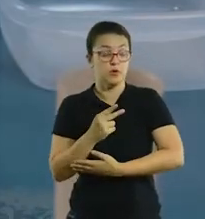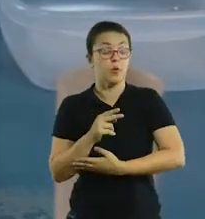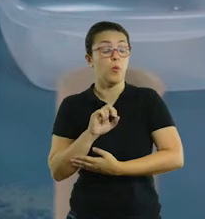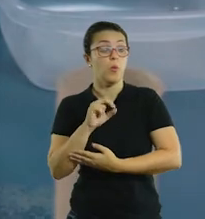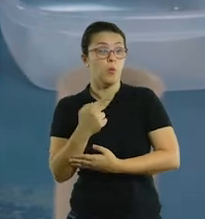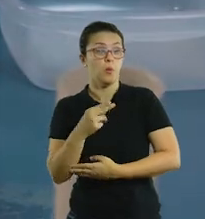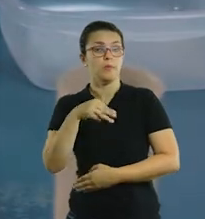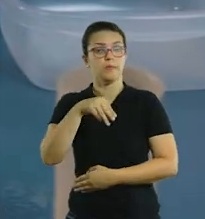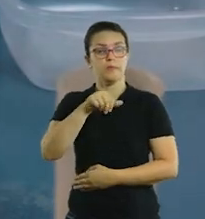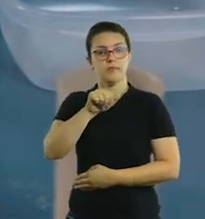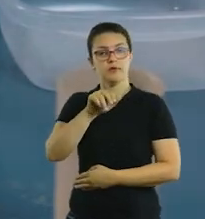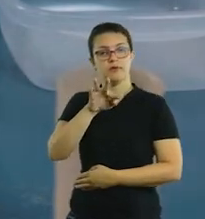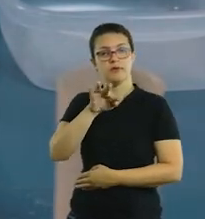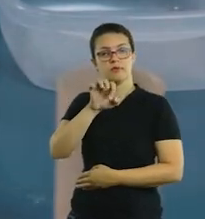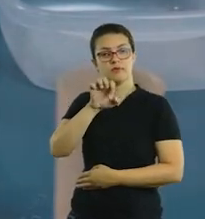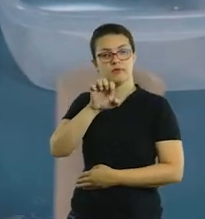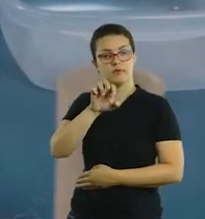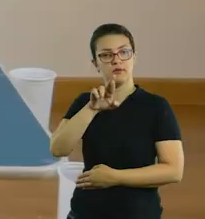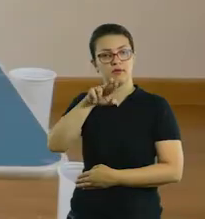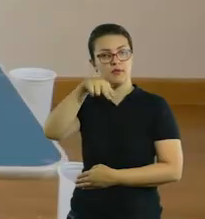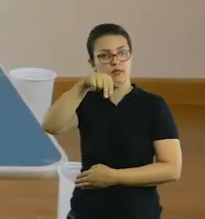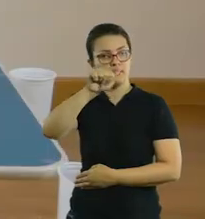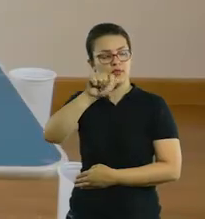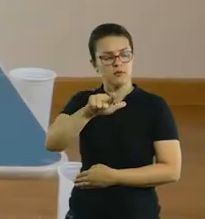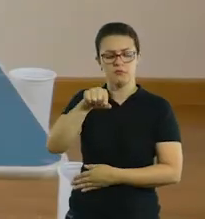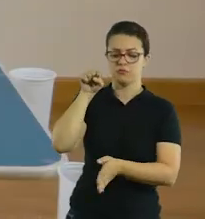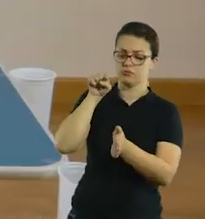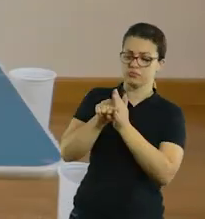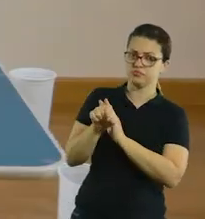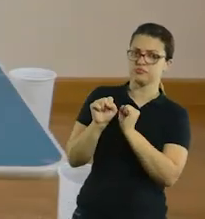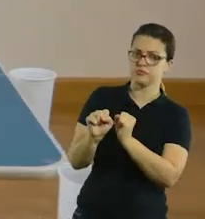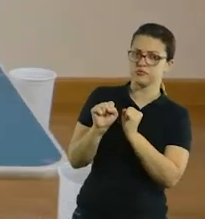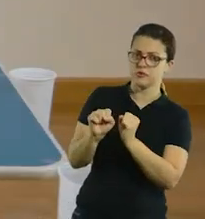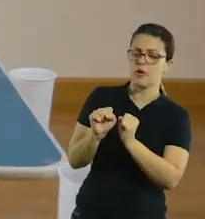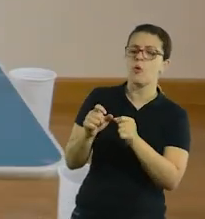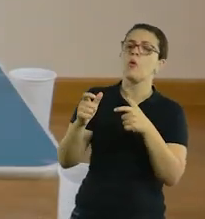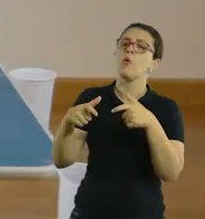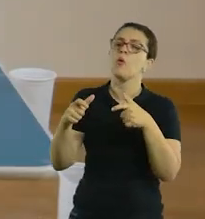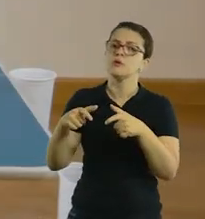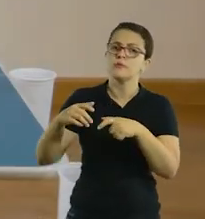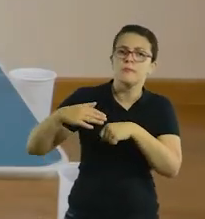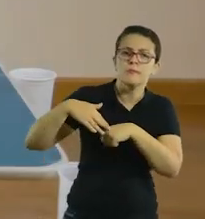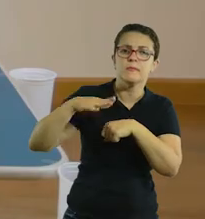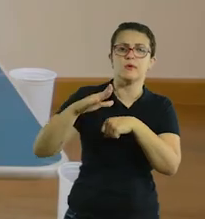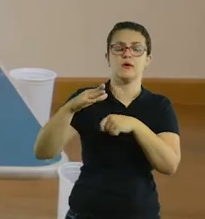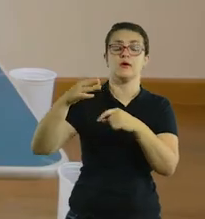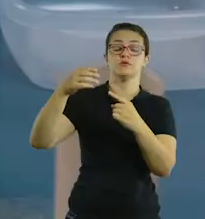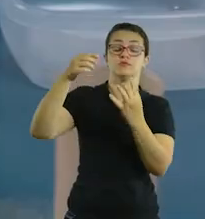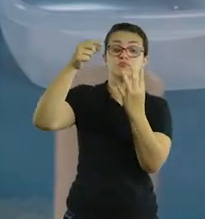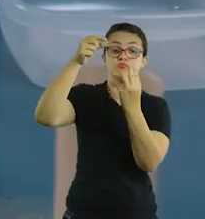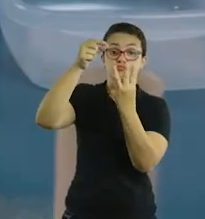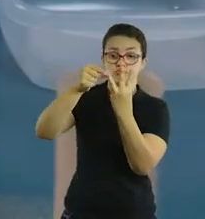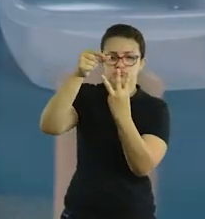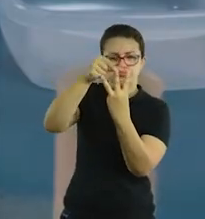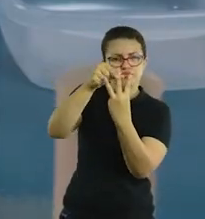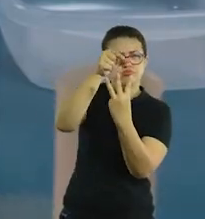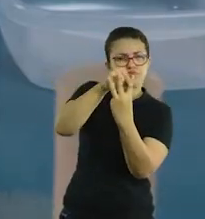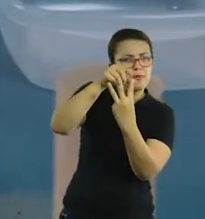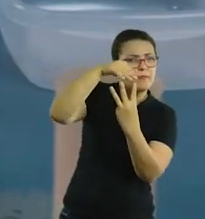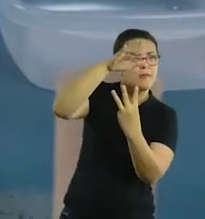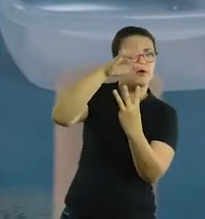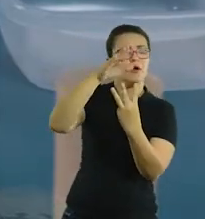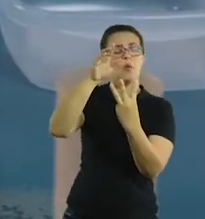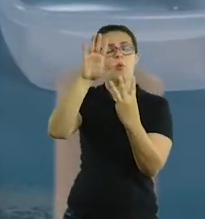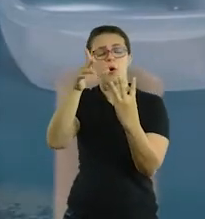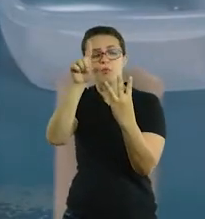você pode problematizar com eles. Você pode perguntar depois que ele terminar, aonde que coube mais macarrão para ele perceber?